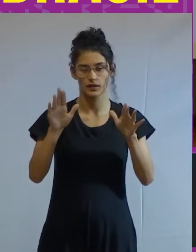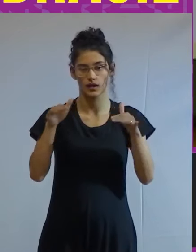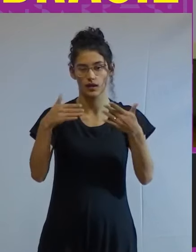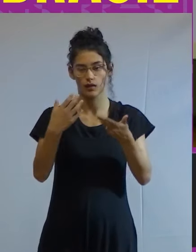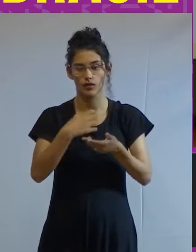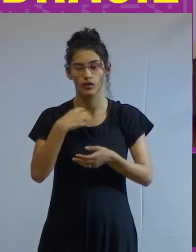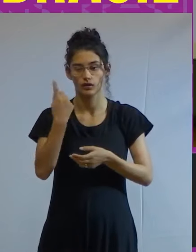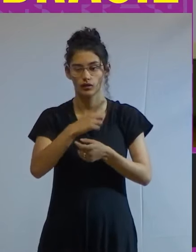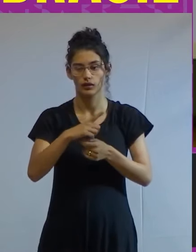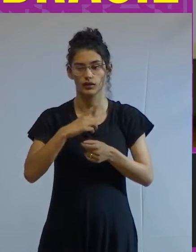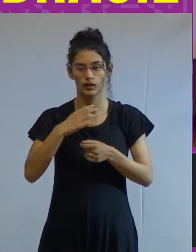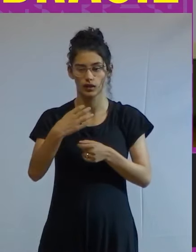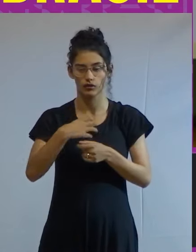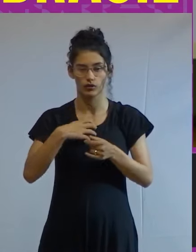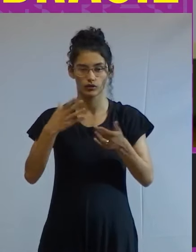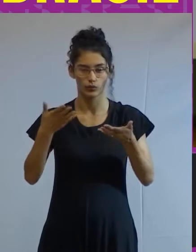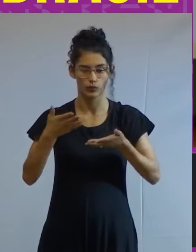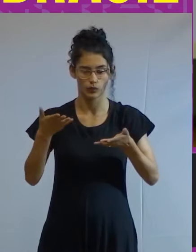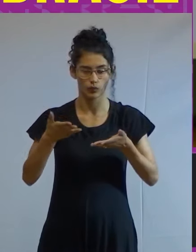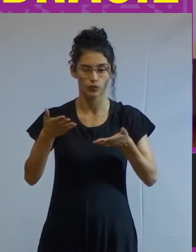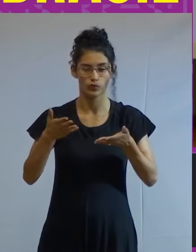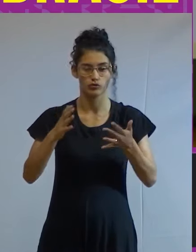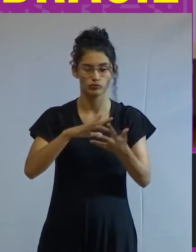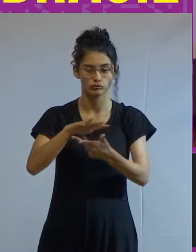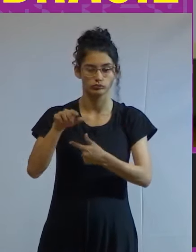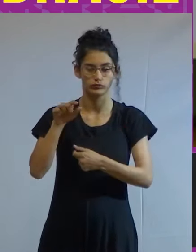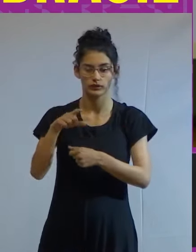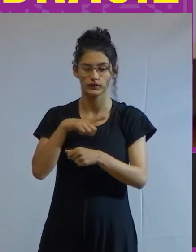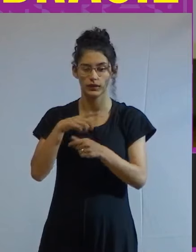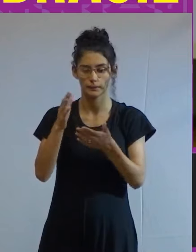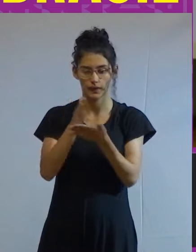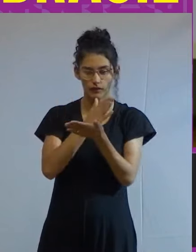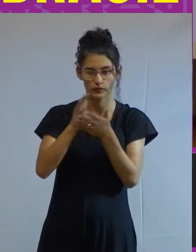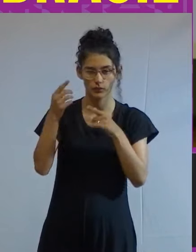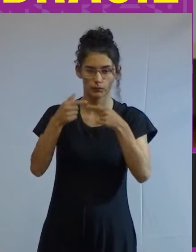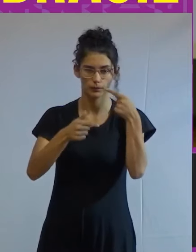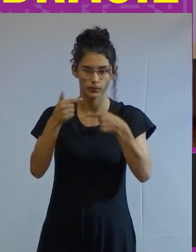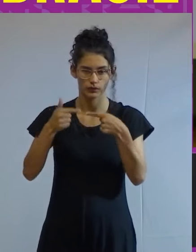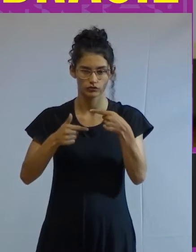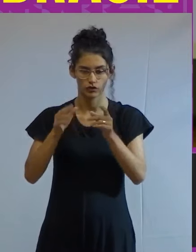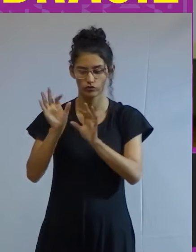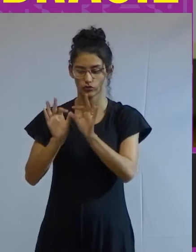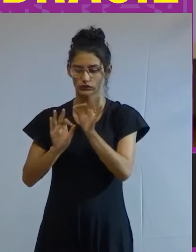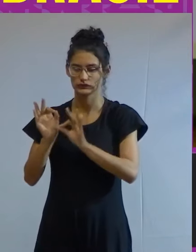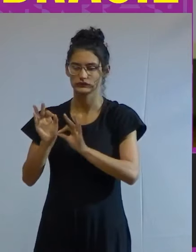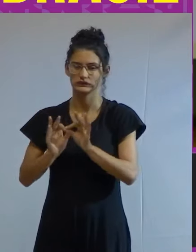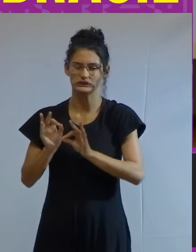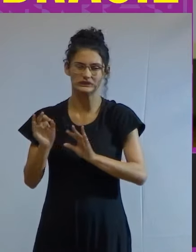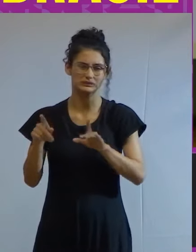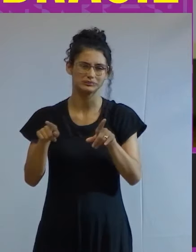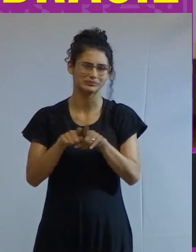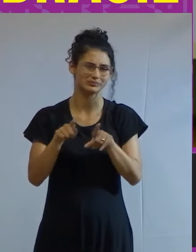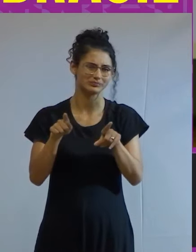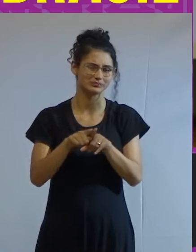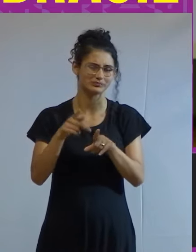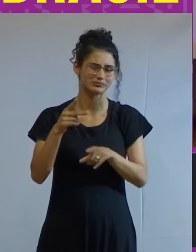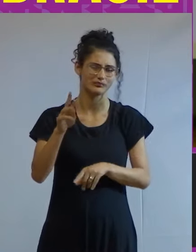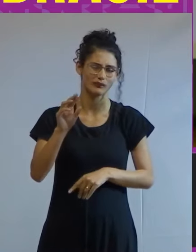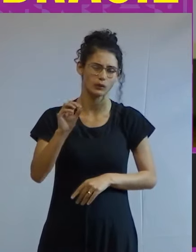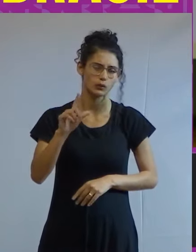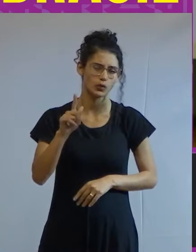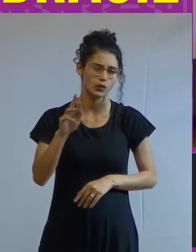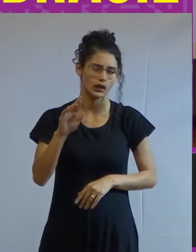que nós temos uma situação global em que você tem uma divisão política entre um progressismo progressismo